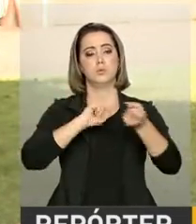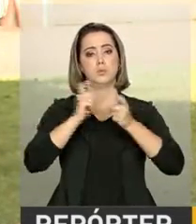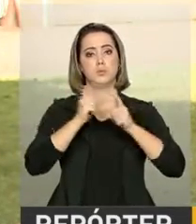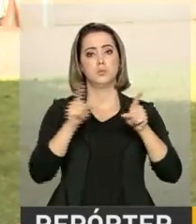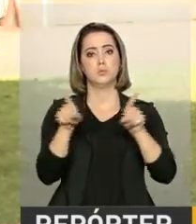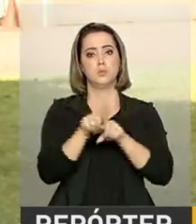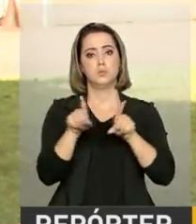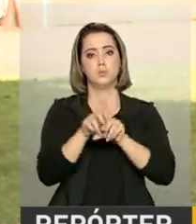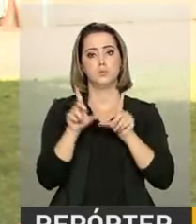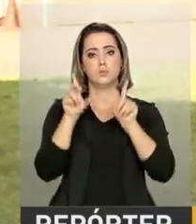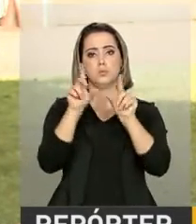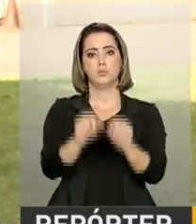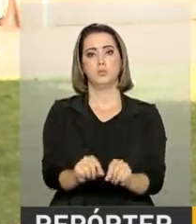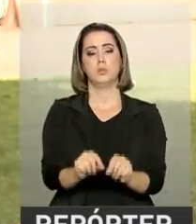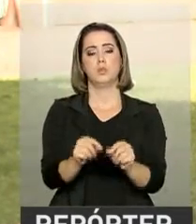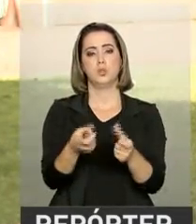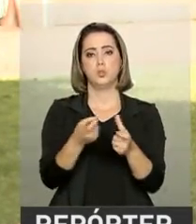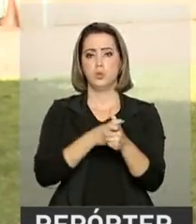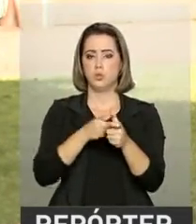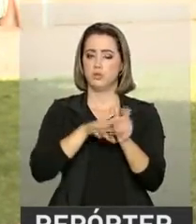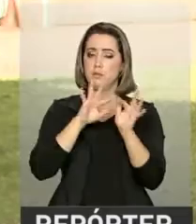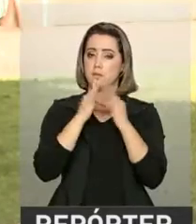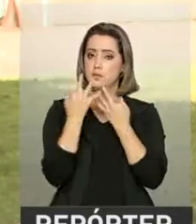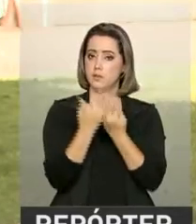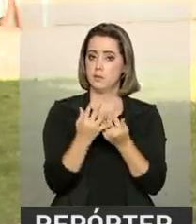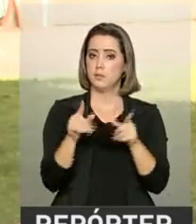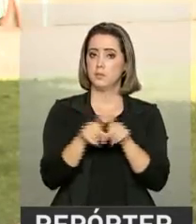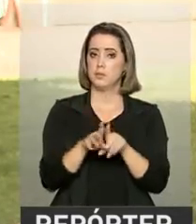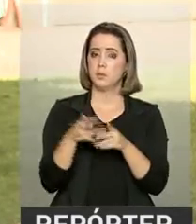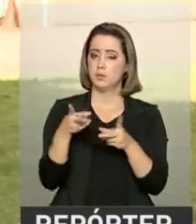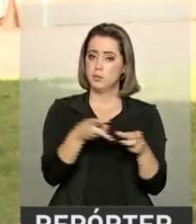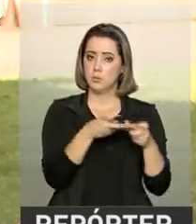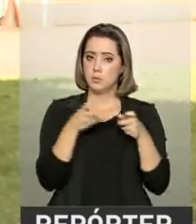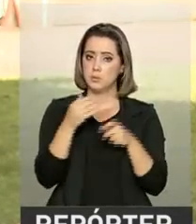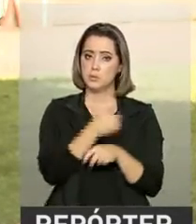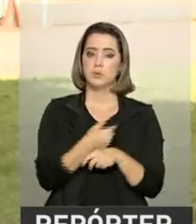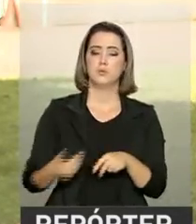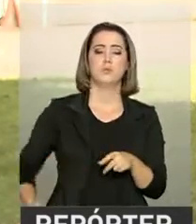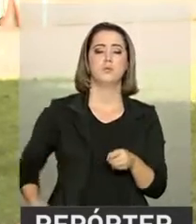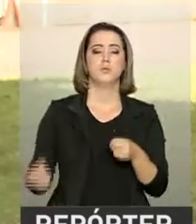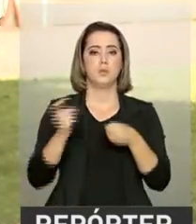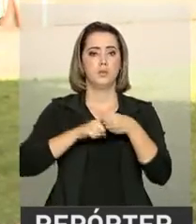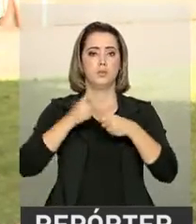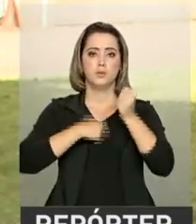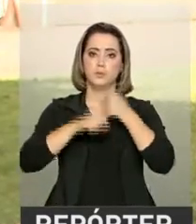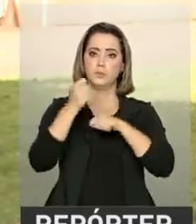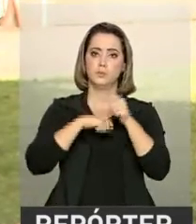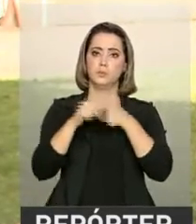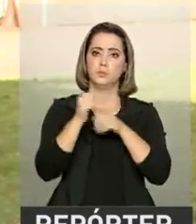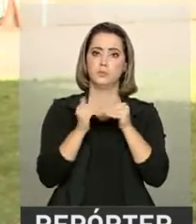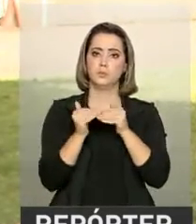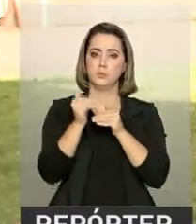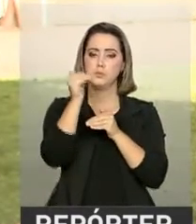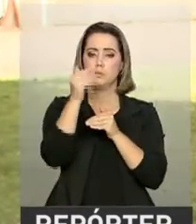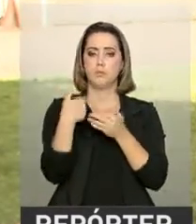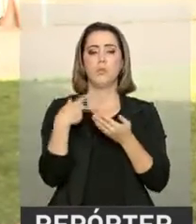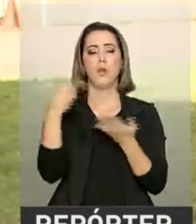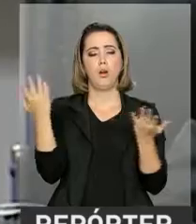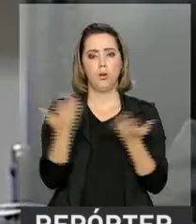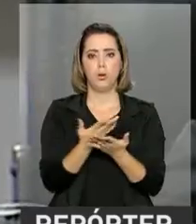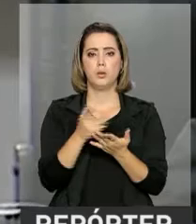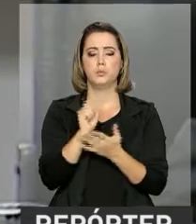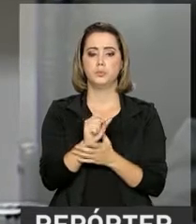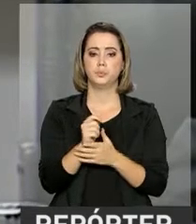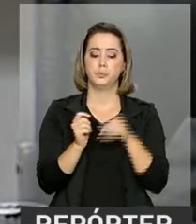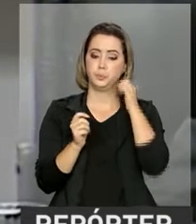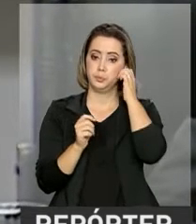famílias também diminuiu ao longo do ano passado. A projeção do governo é que a recuperação da economia deve ser mais rápida a partir de agora.